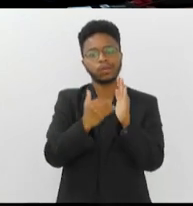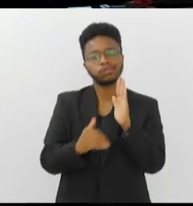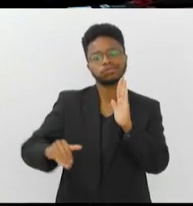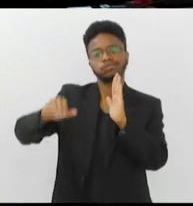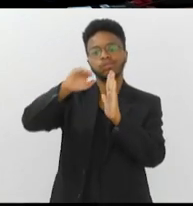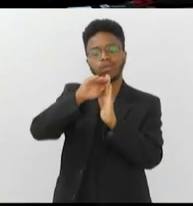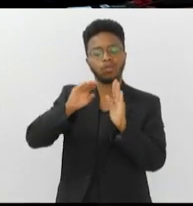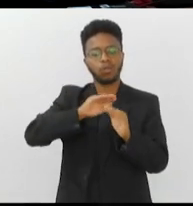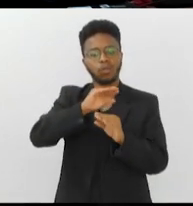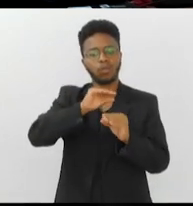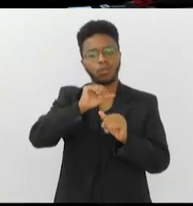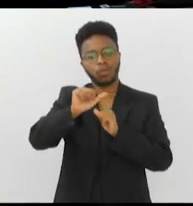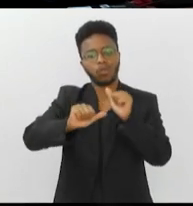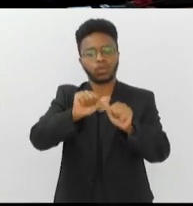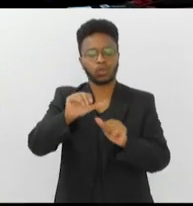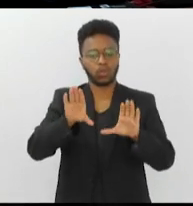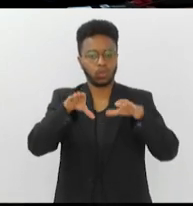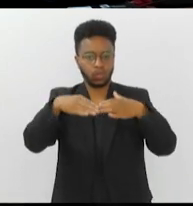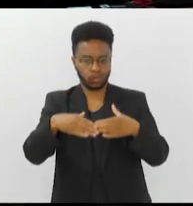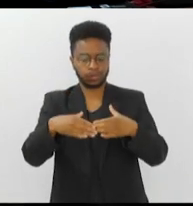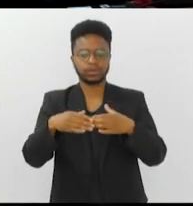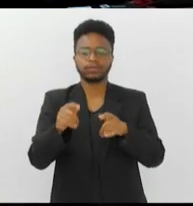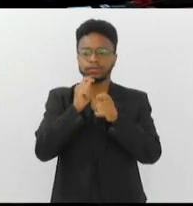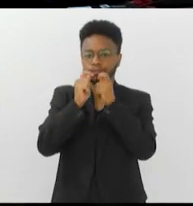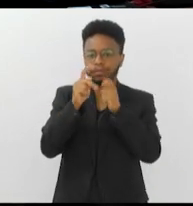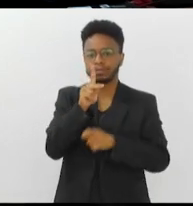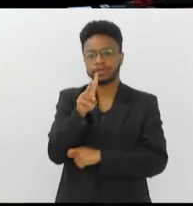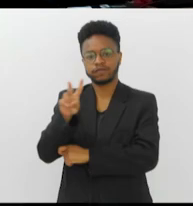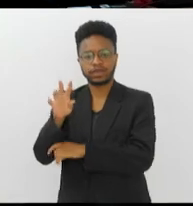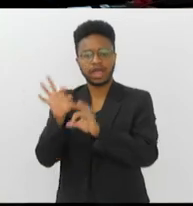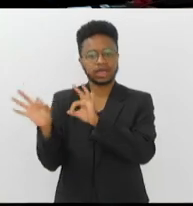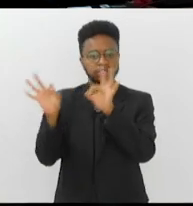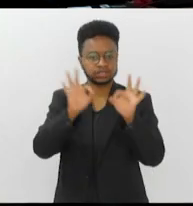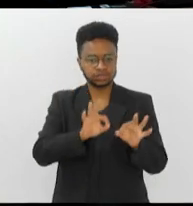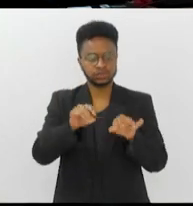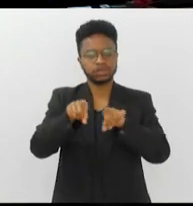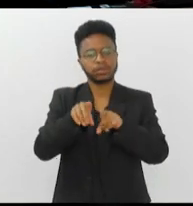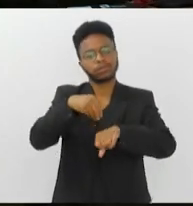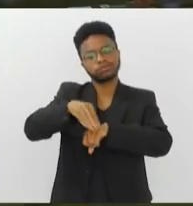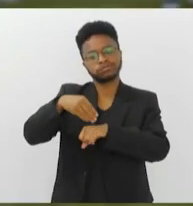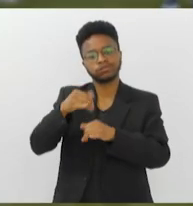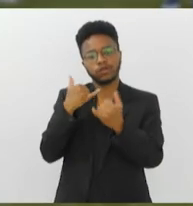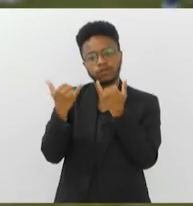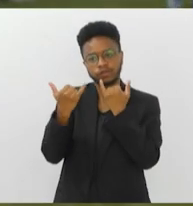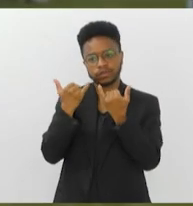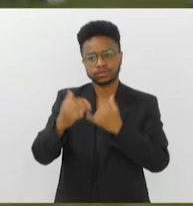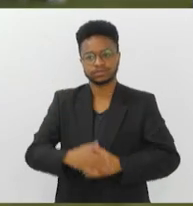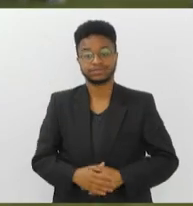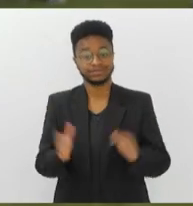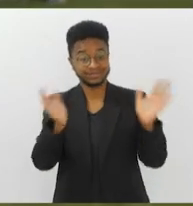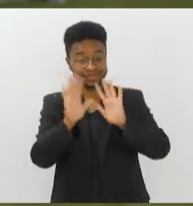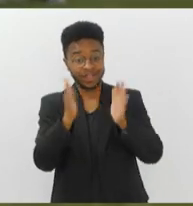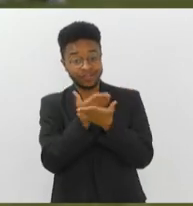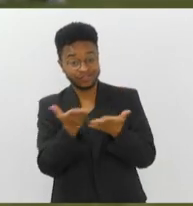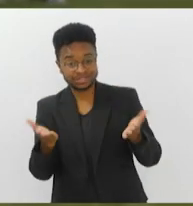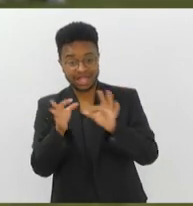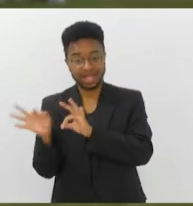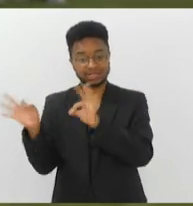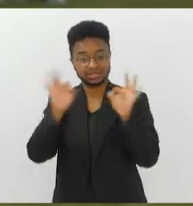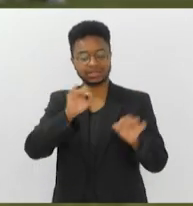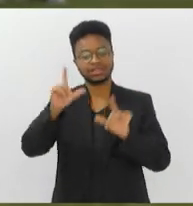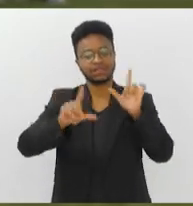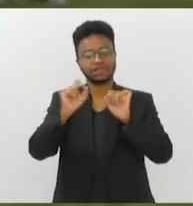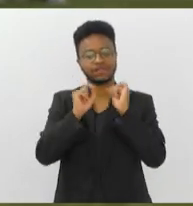Carioca. O repórter Paulo Vitor Viviani acompanhou a partida e traz as informações. Olá, para você que acompanha